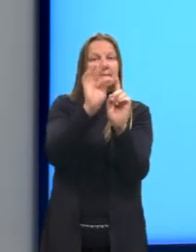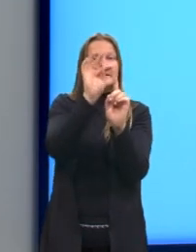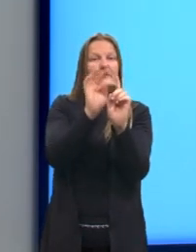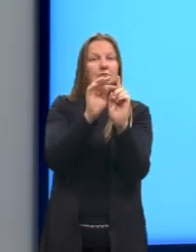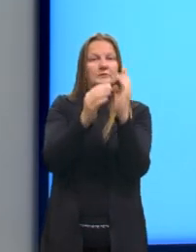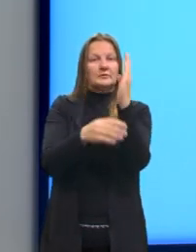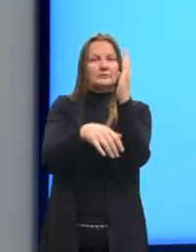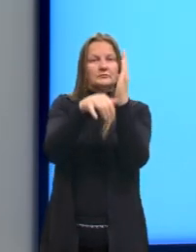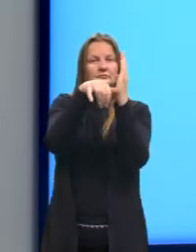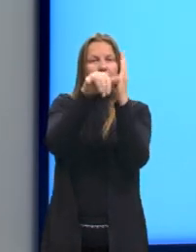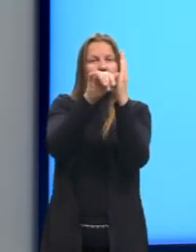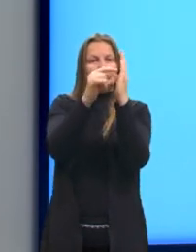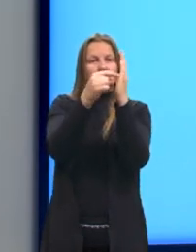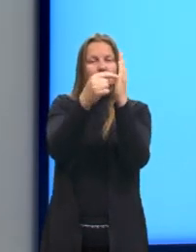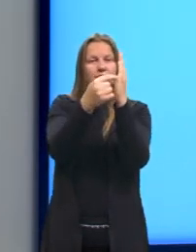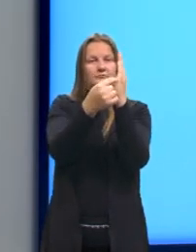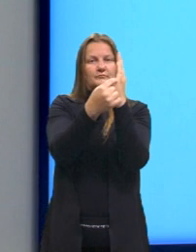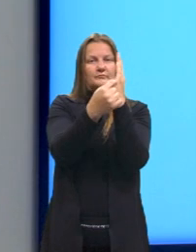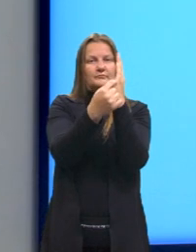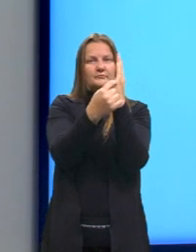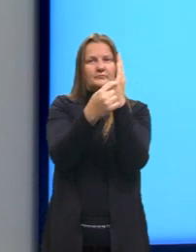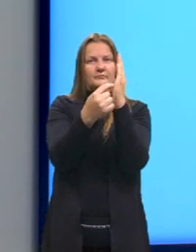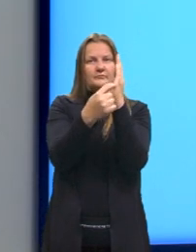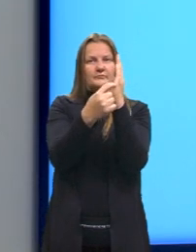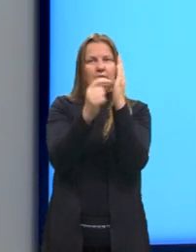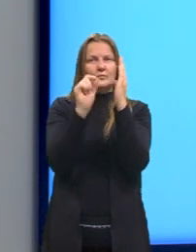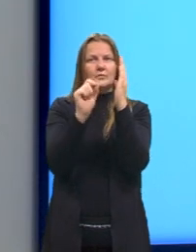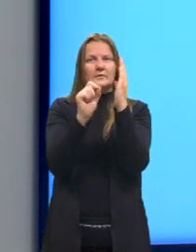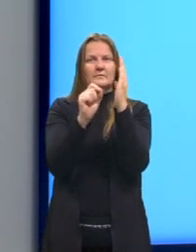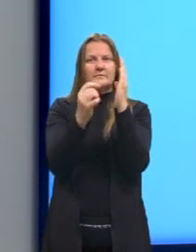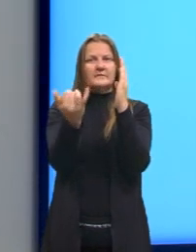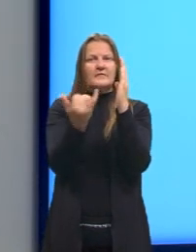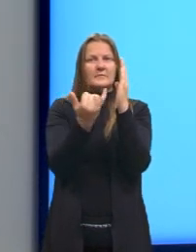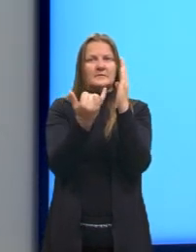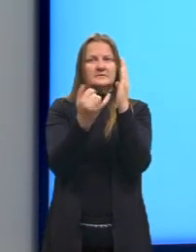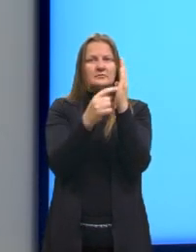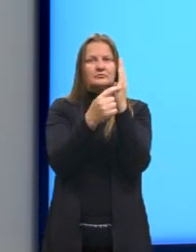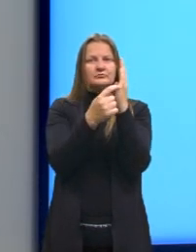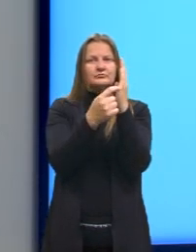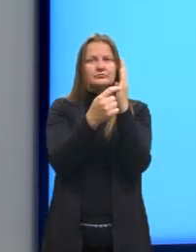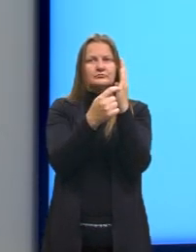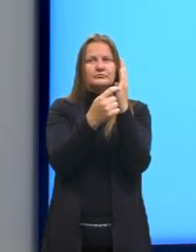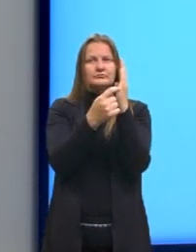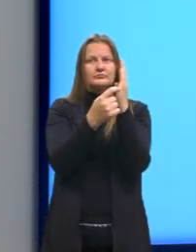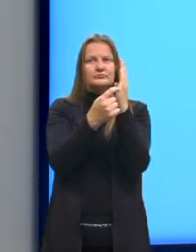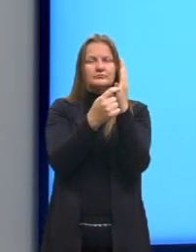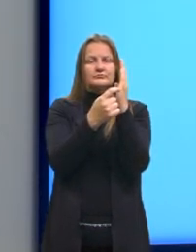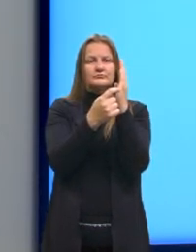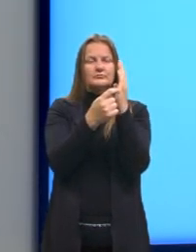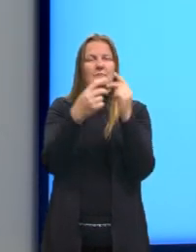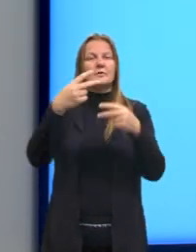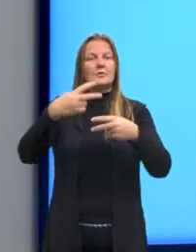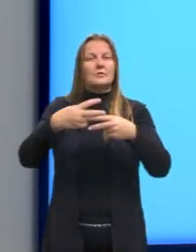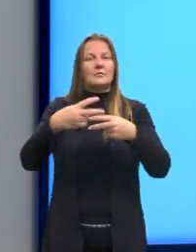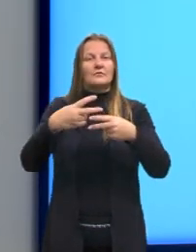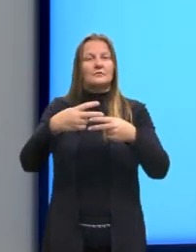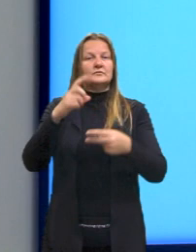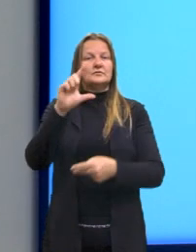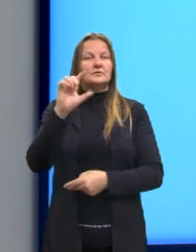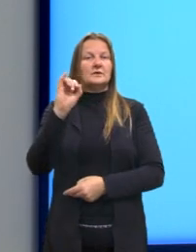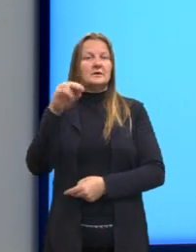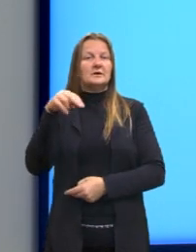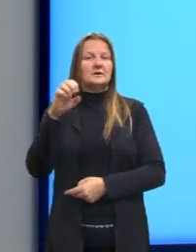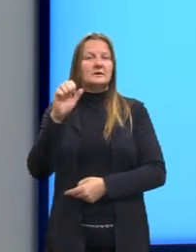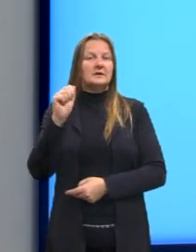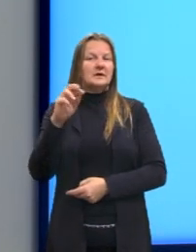O que que esse pontinho, ele nos traz? Justamente o nosso coeficiente linear. Porque